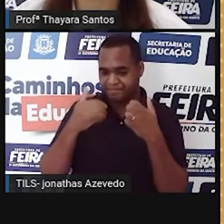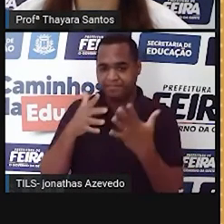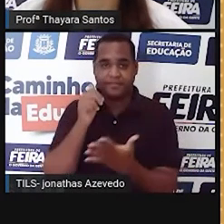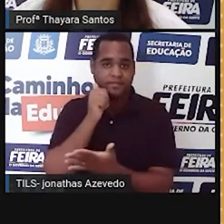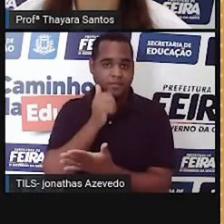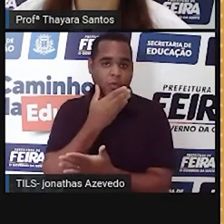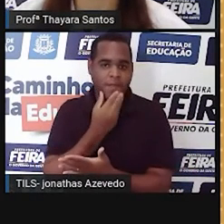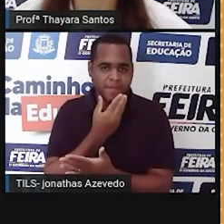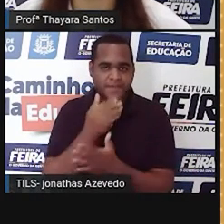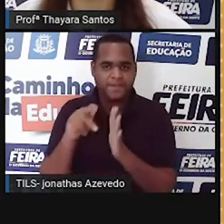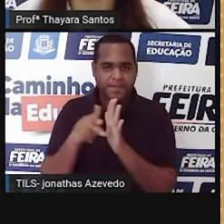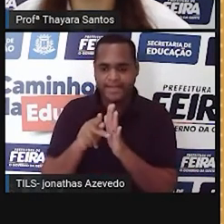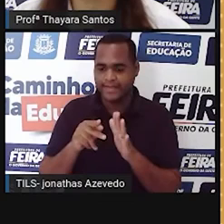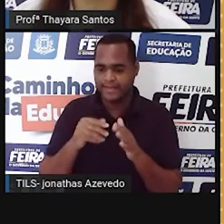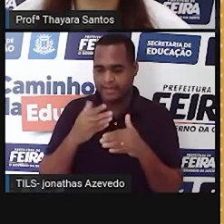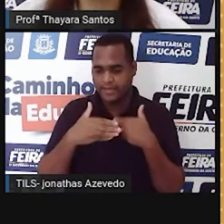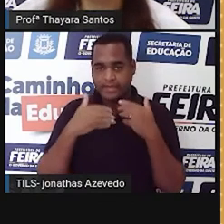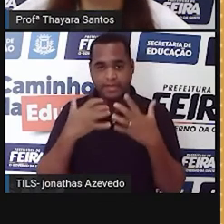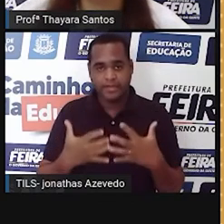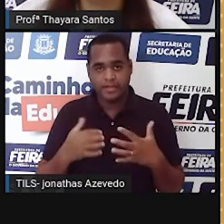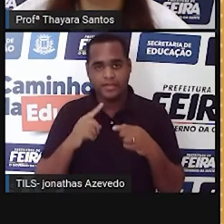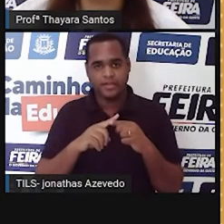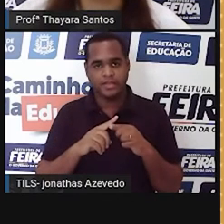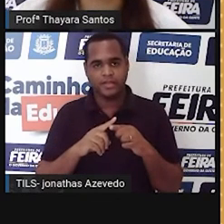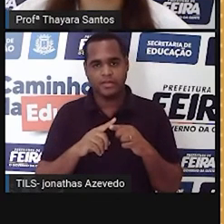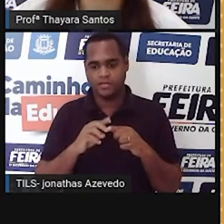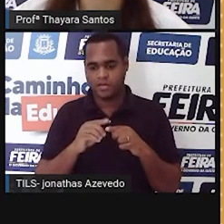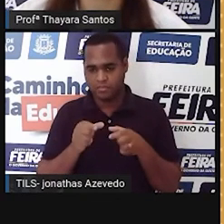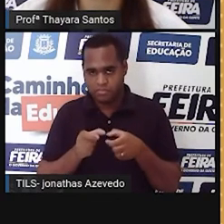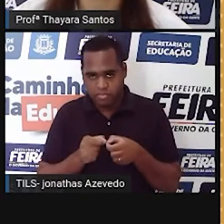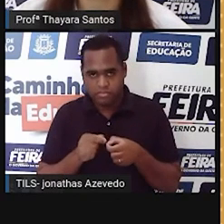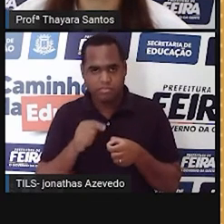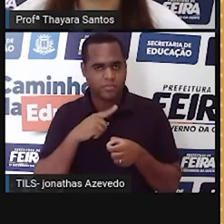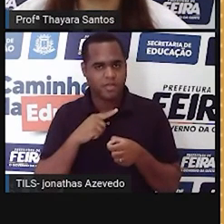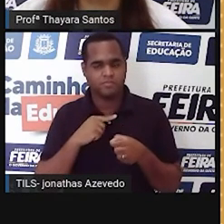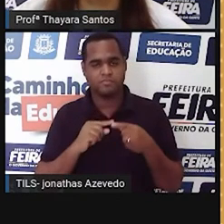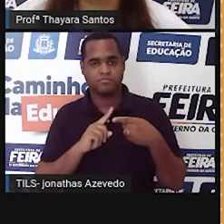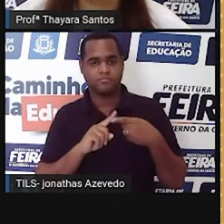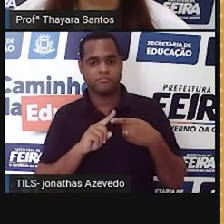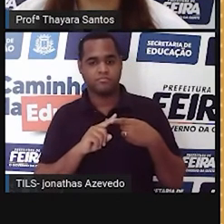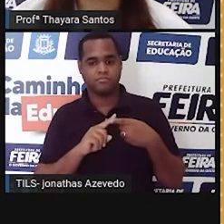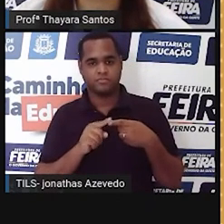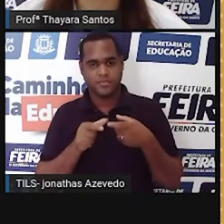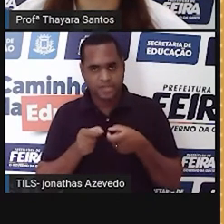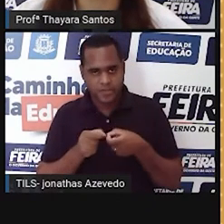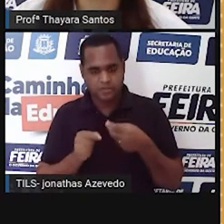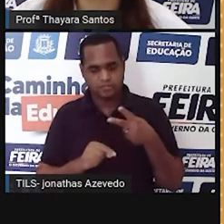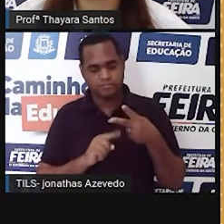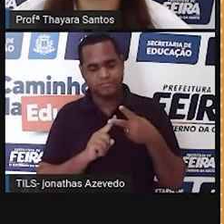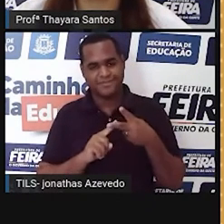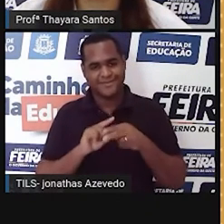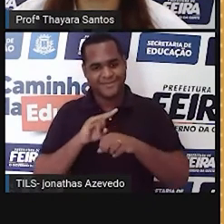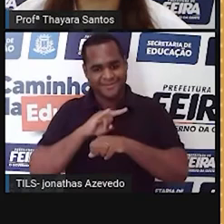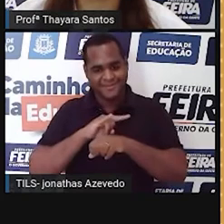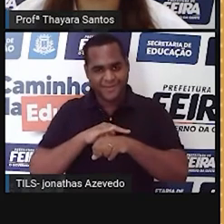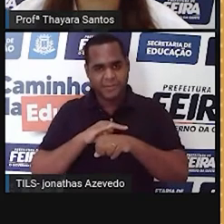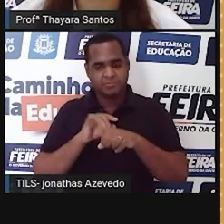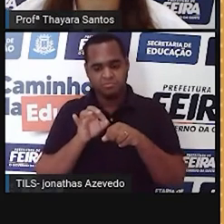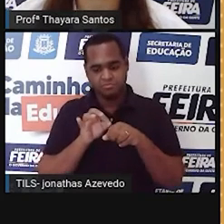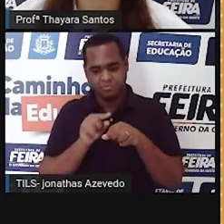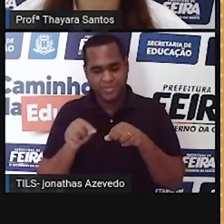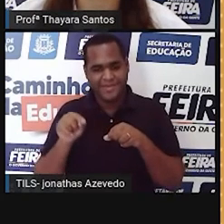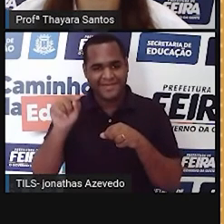que tem a função reprodutiva e excretora. Letra A, testículos. Letra B, uretra.